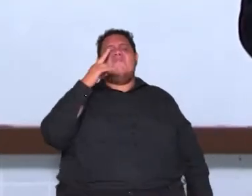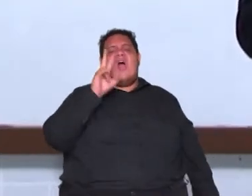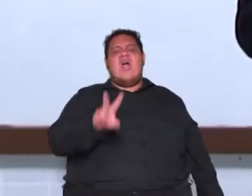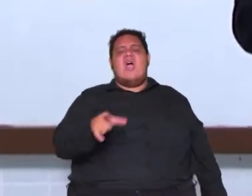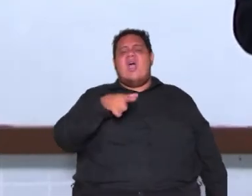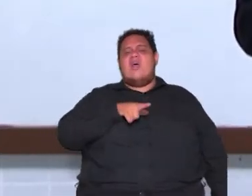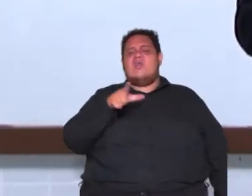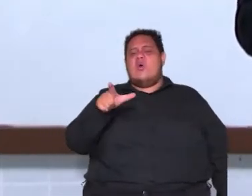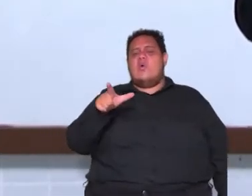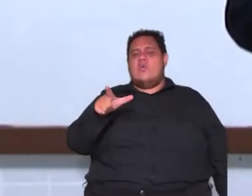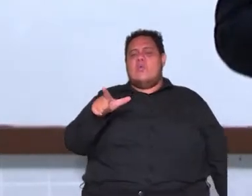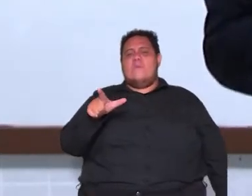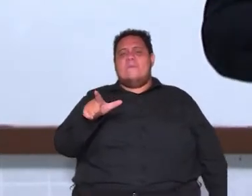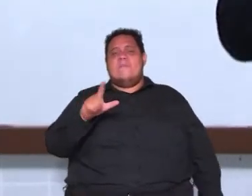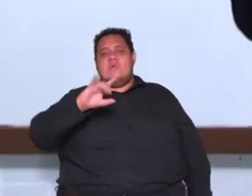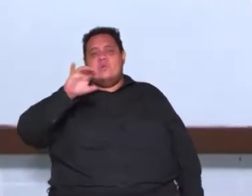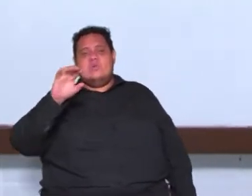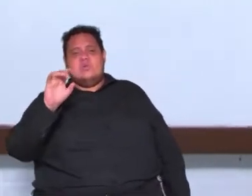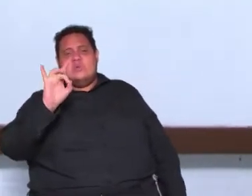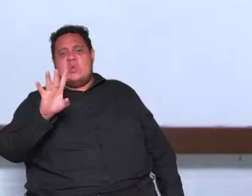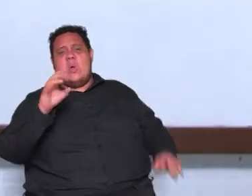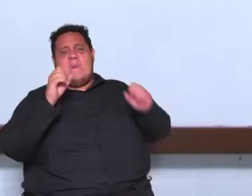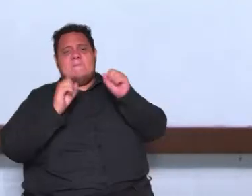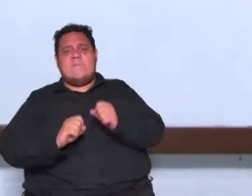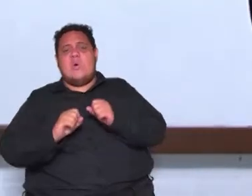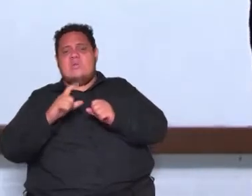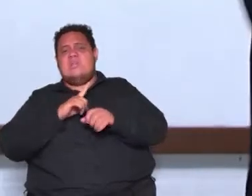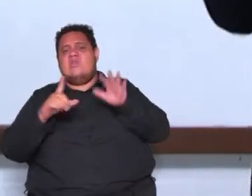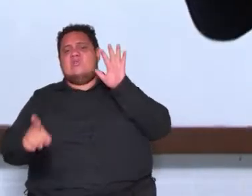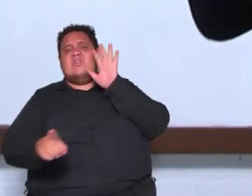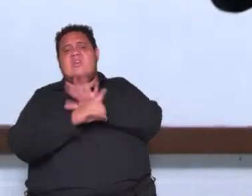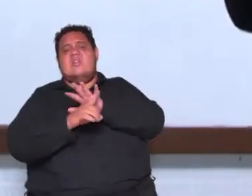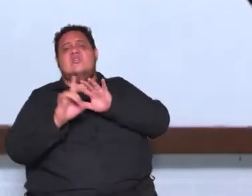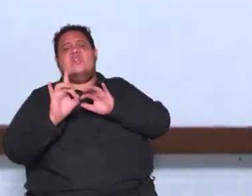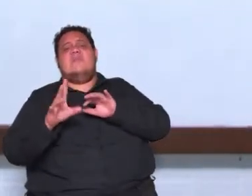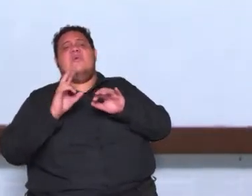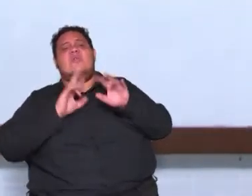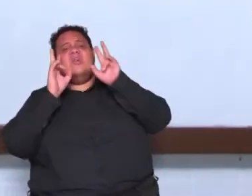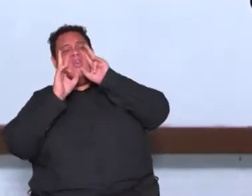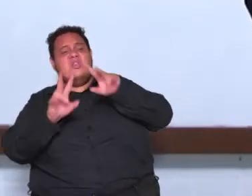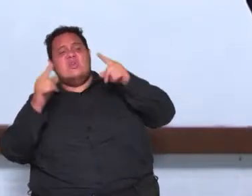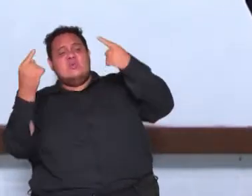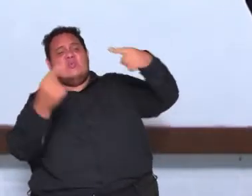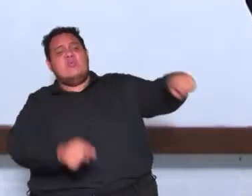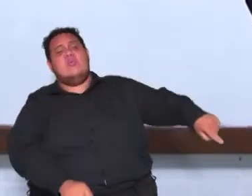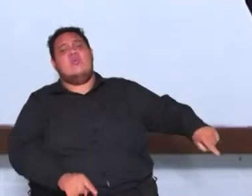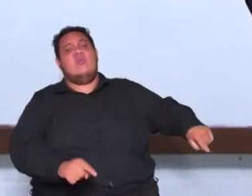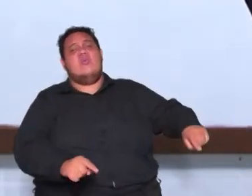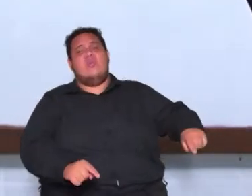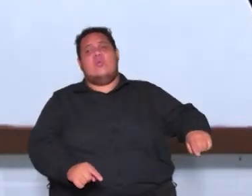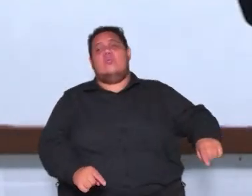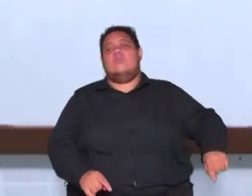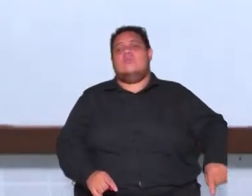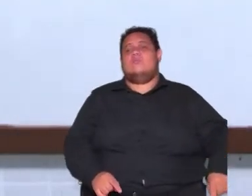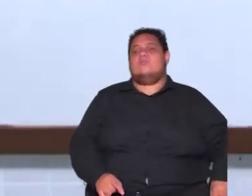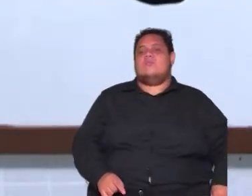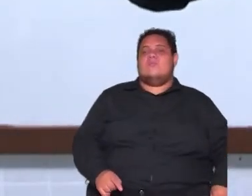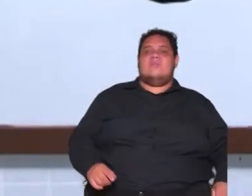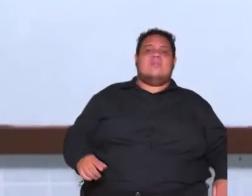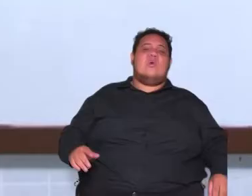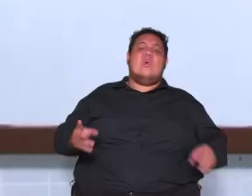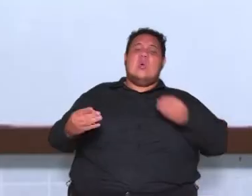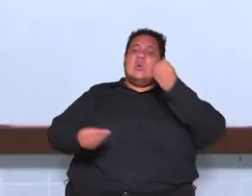ser inviolável ela só pode ser esses direitos só podem ser violados em